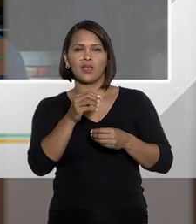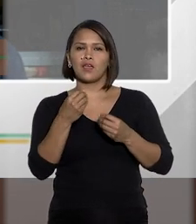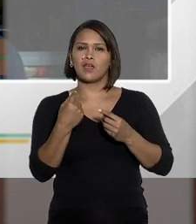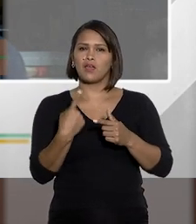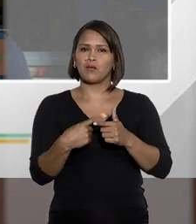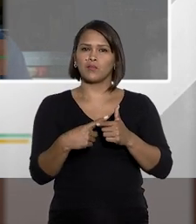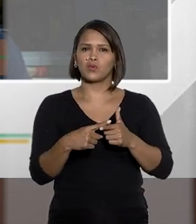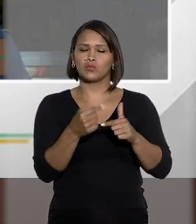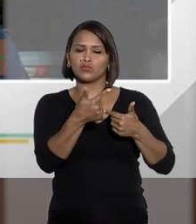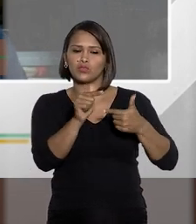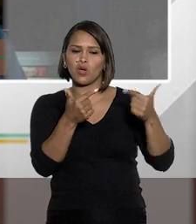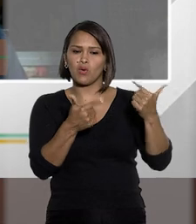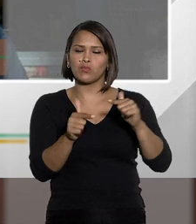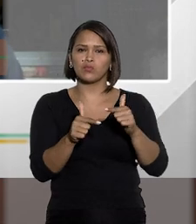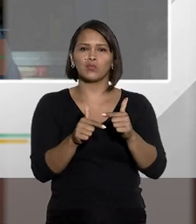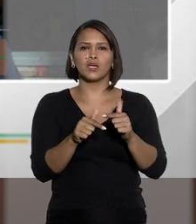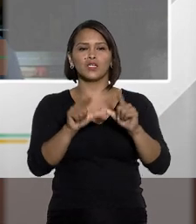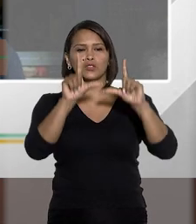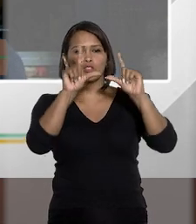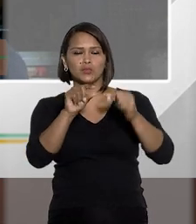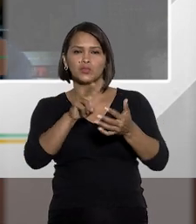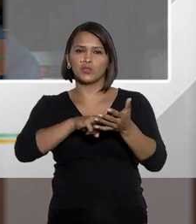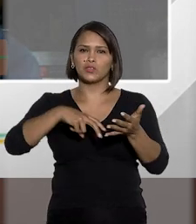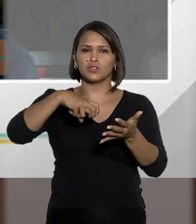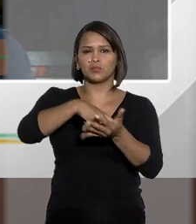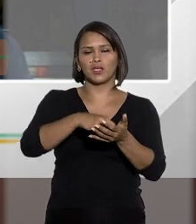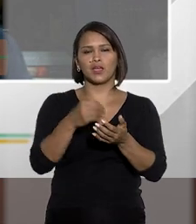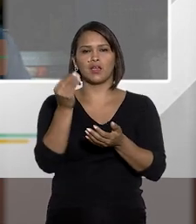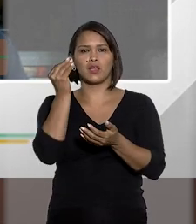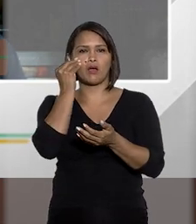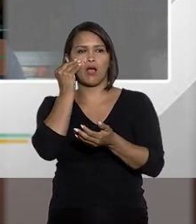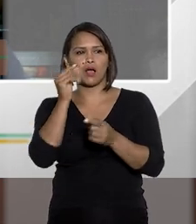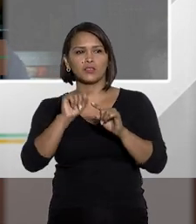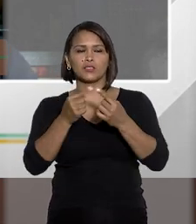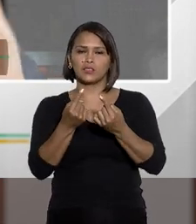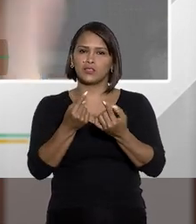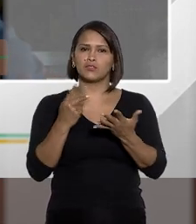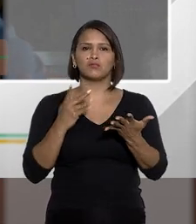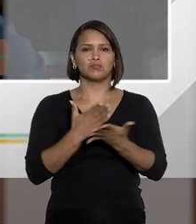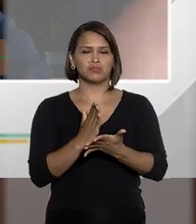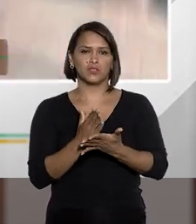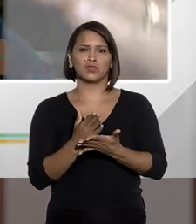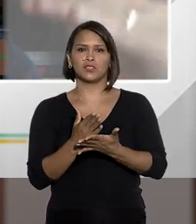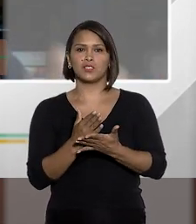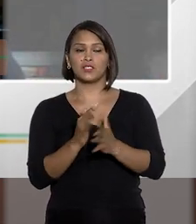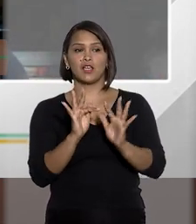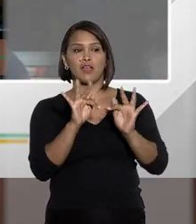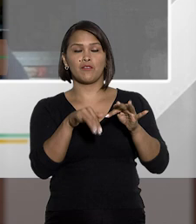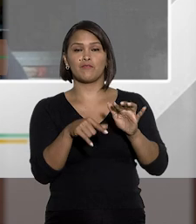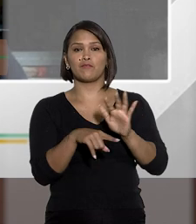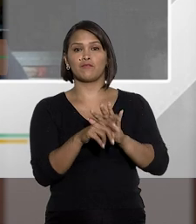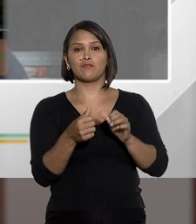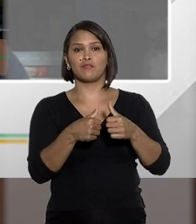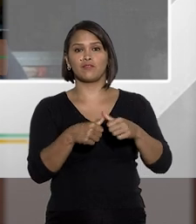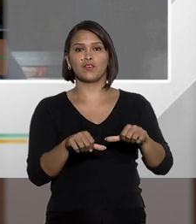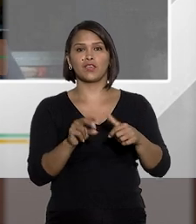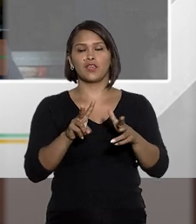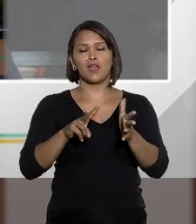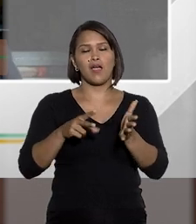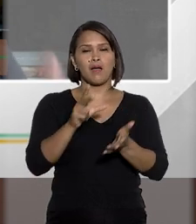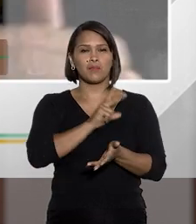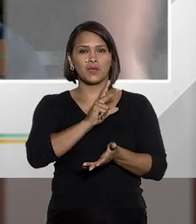que, por conta de alguma causa de munição de pena ou uma tentativa ou o que o valha, fica a pena